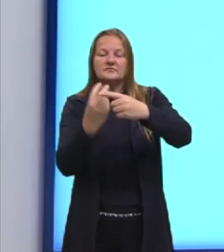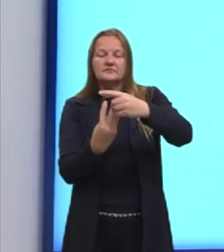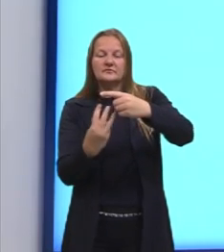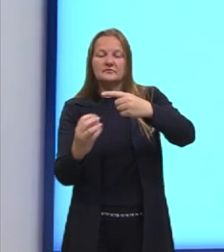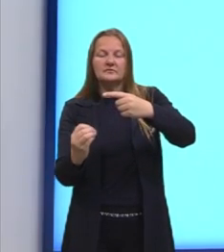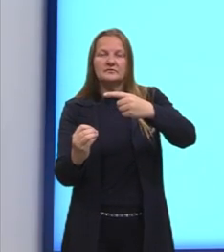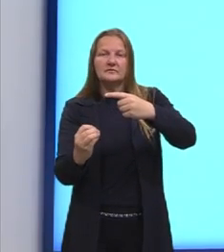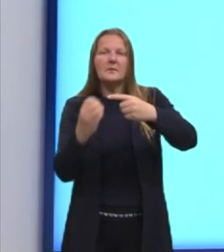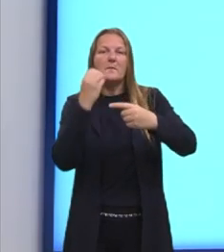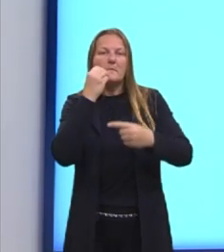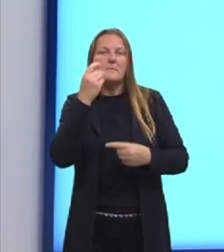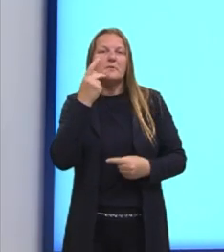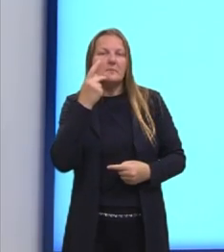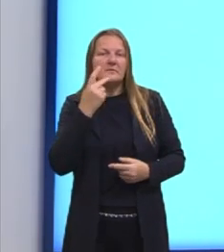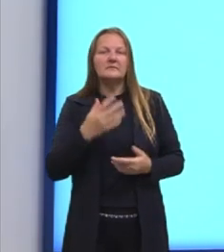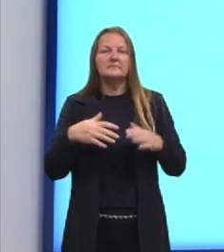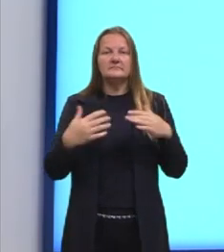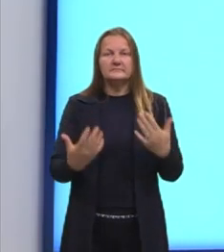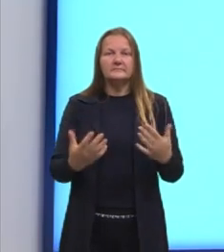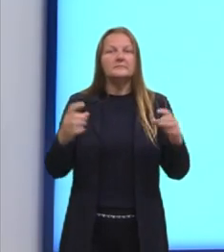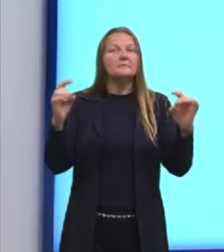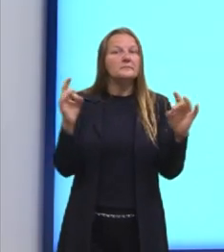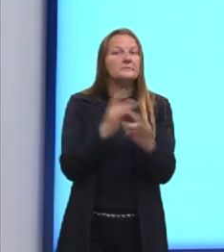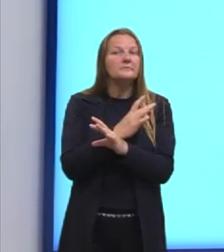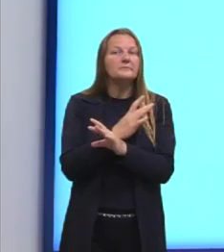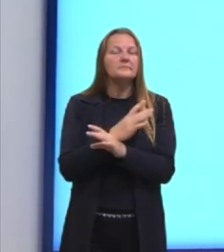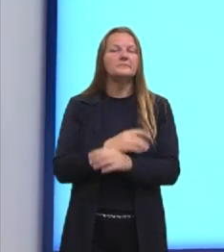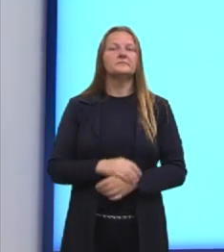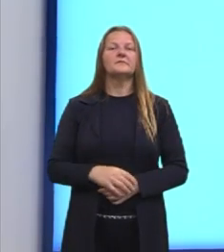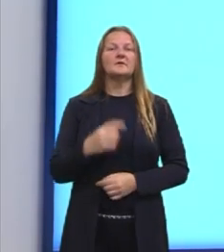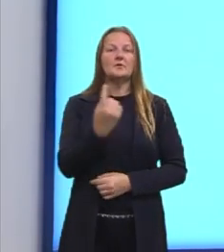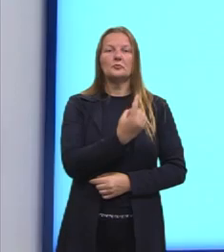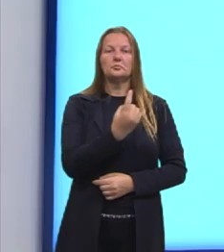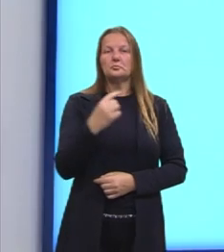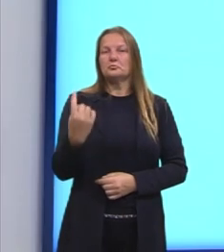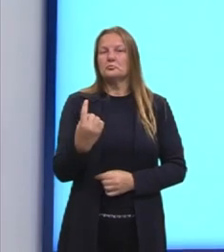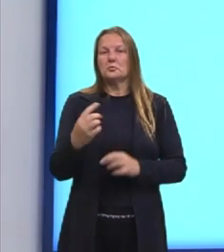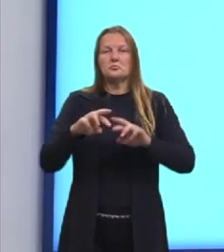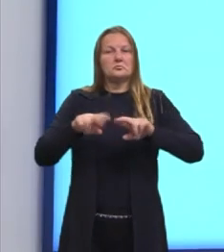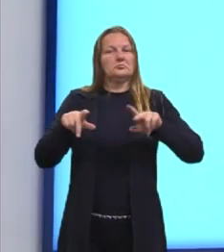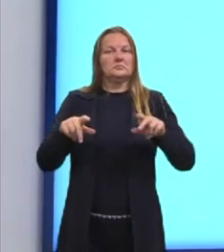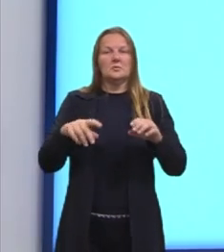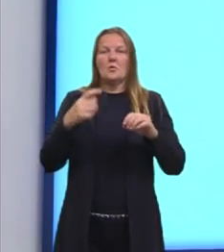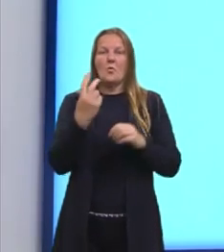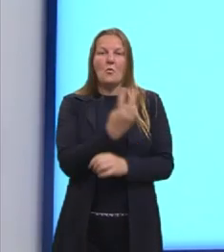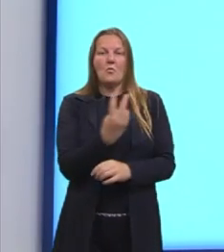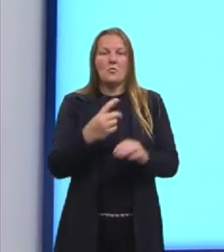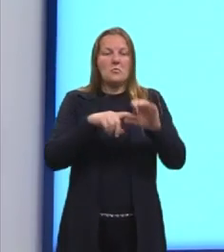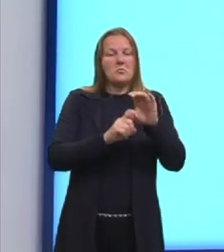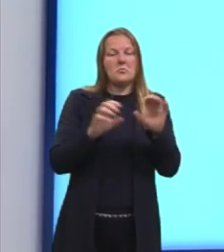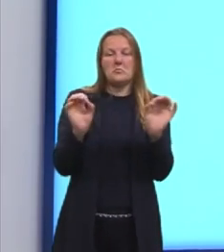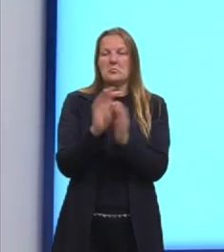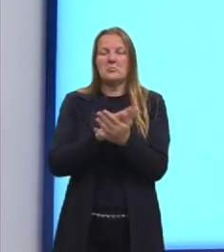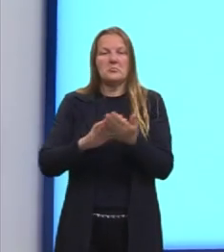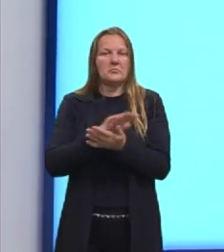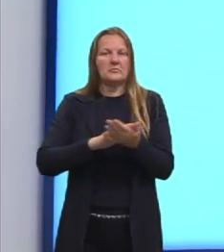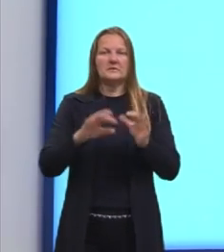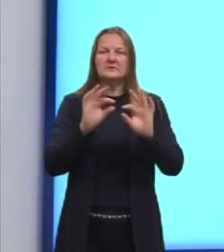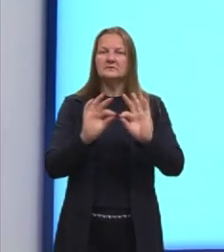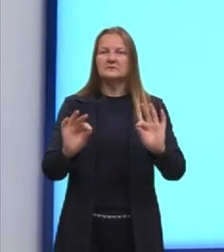30. Prontinho. Esses eventos são independentes, então, um não depende do outro. Eu posso simplesmente